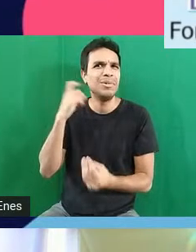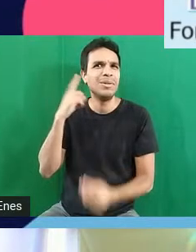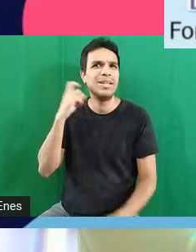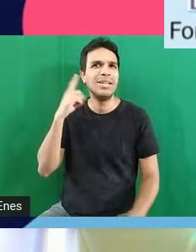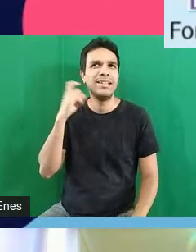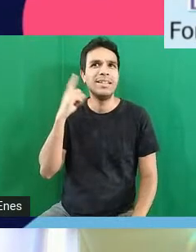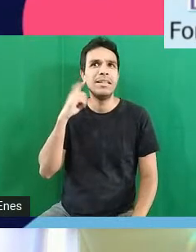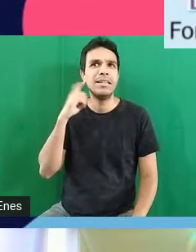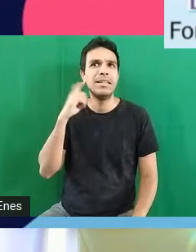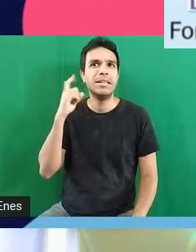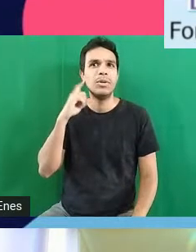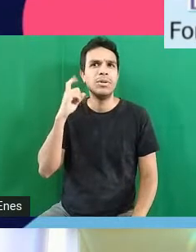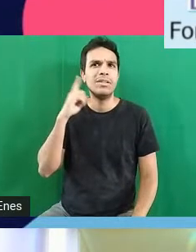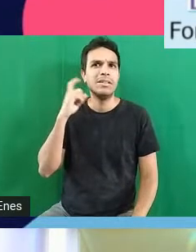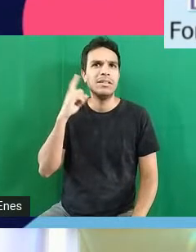grande